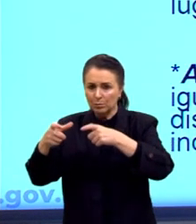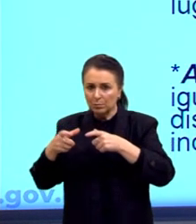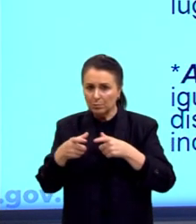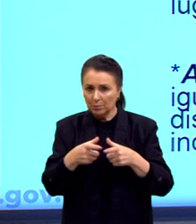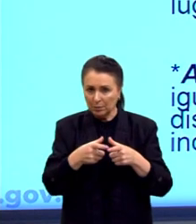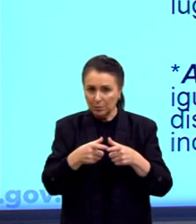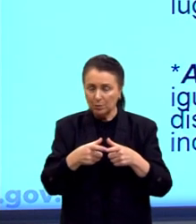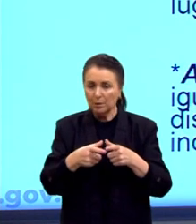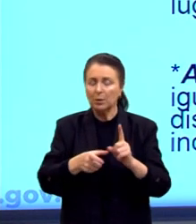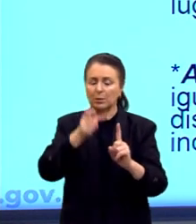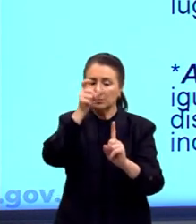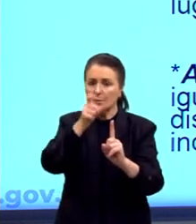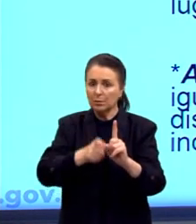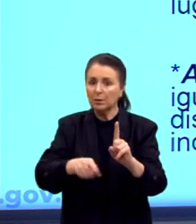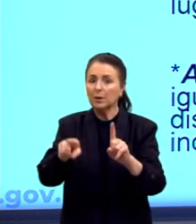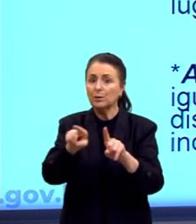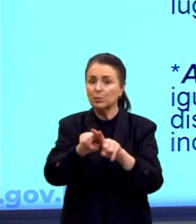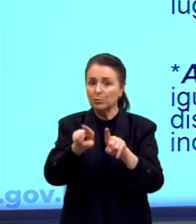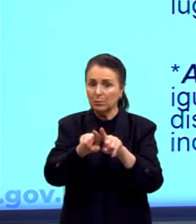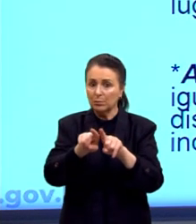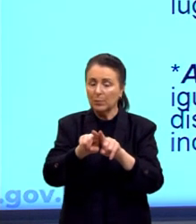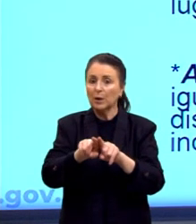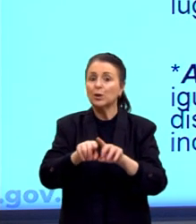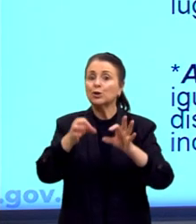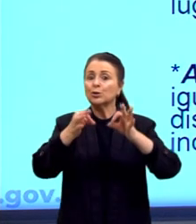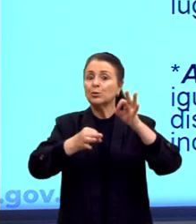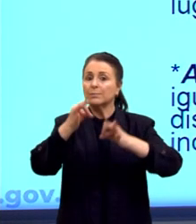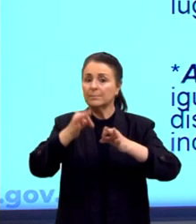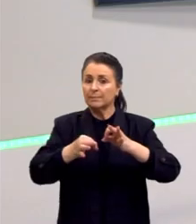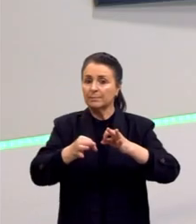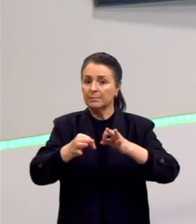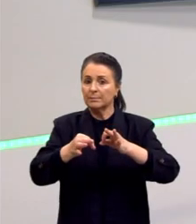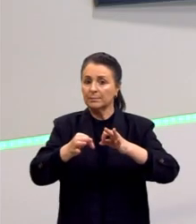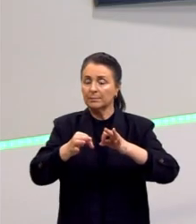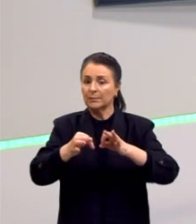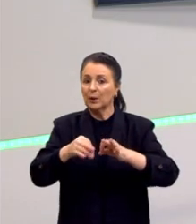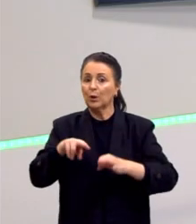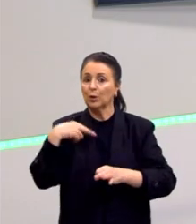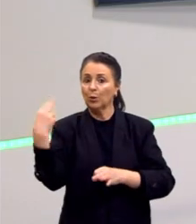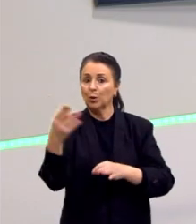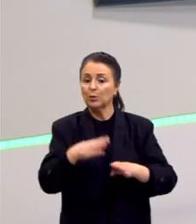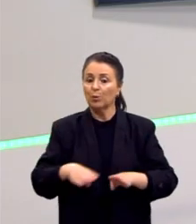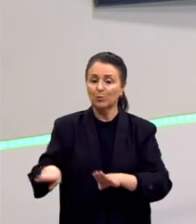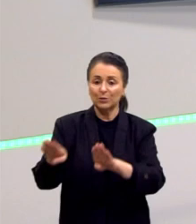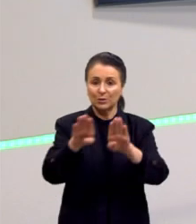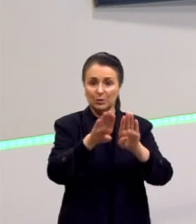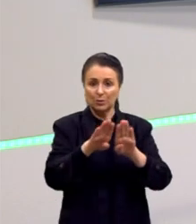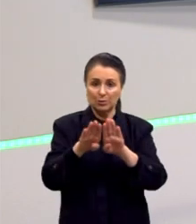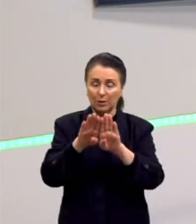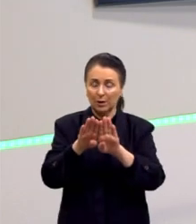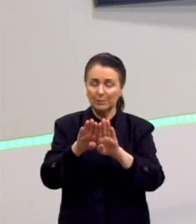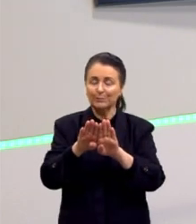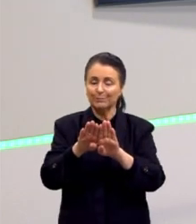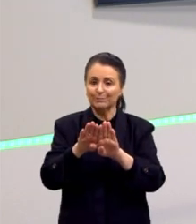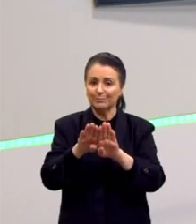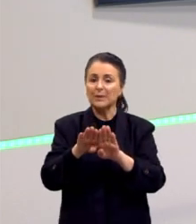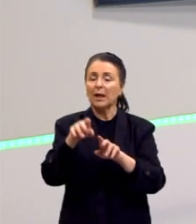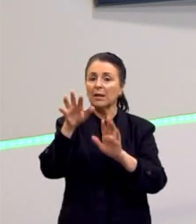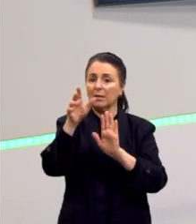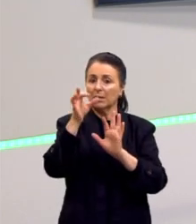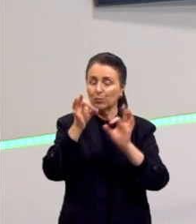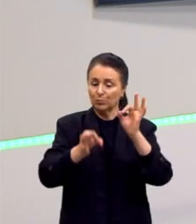personalidade jurídica. Nós somos iguais perante a lei. Essa era uma encrenca que resolve daqueles filósofos que eu falava antes.